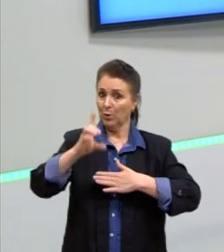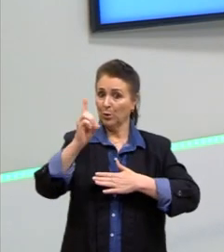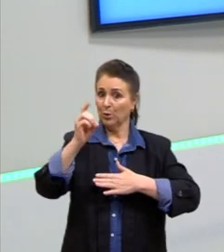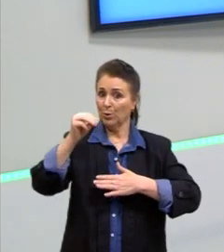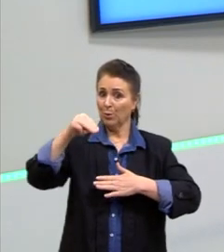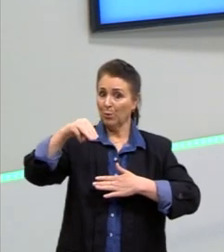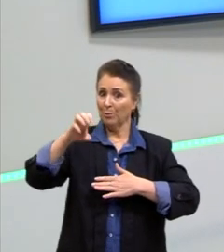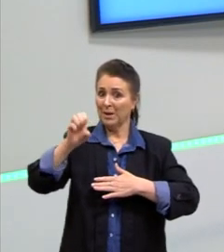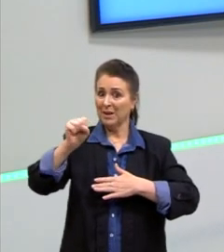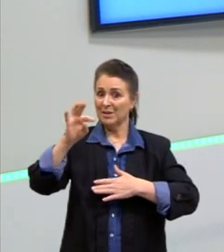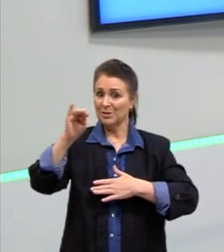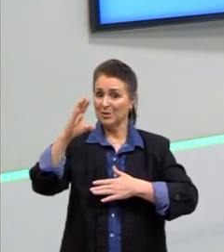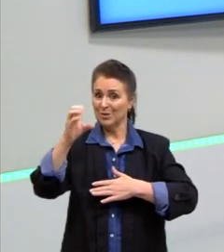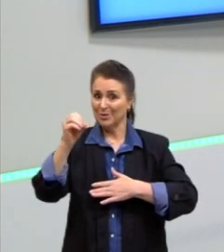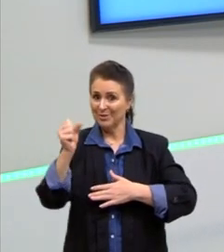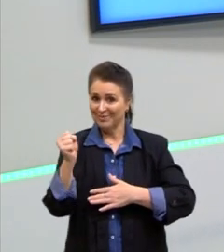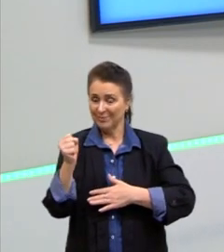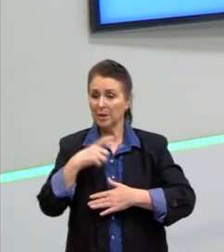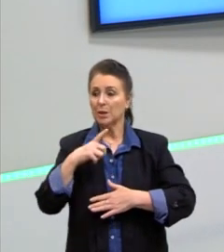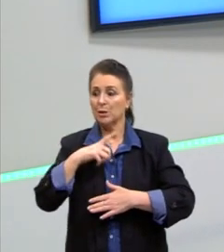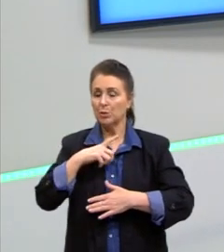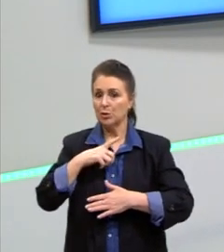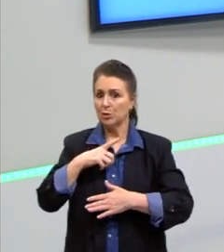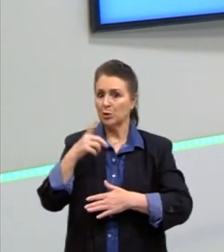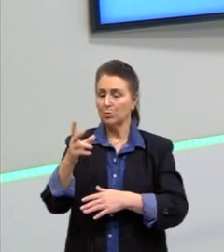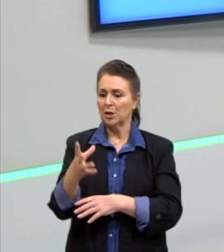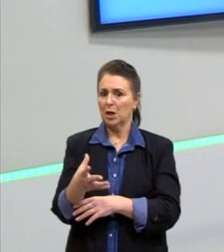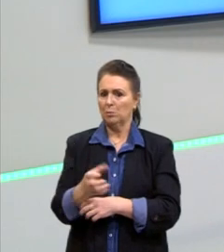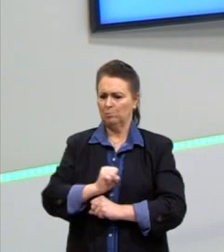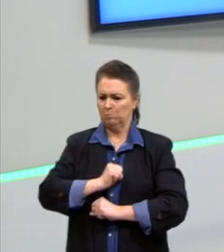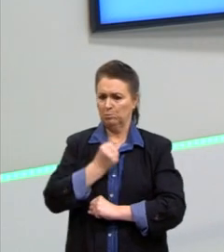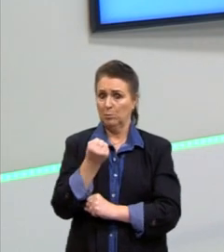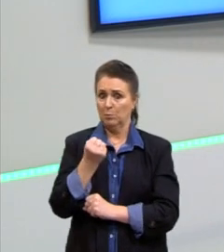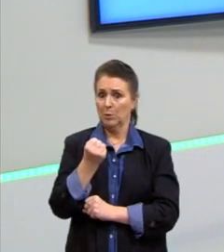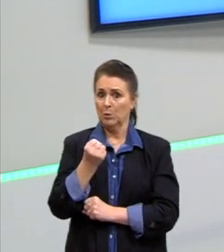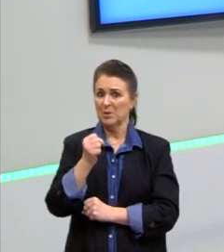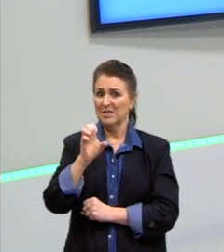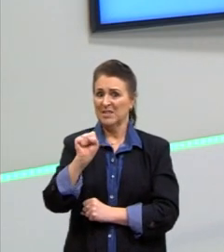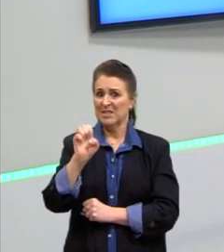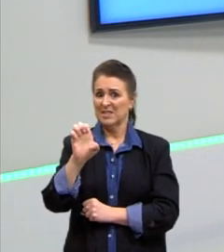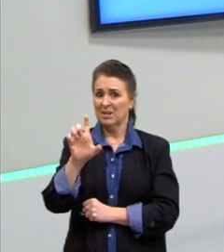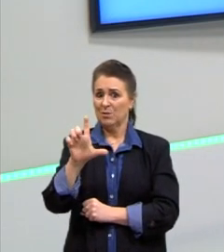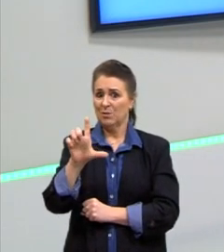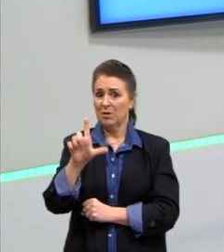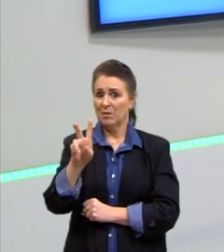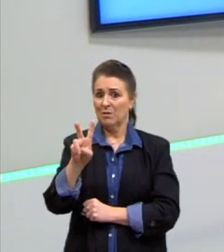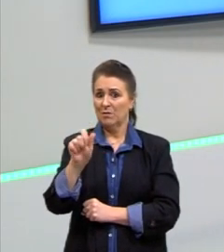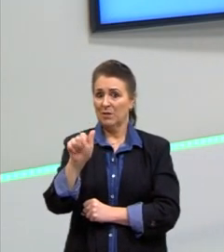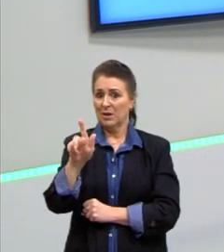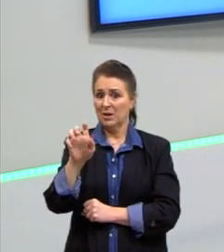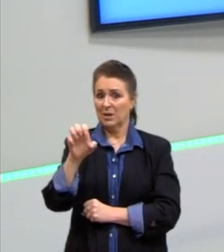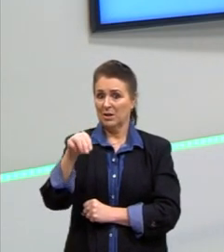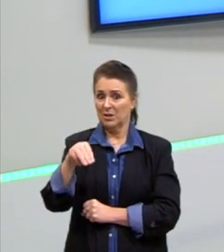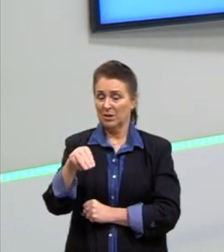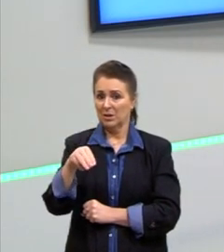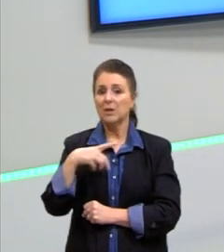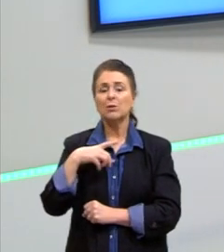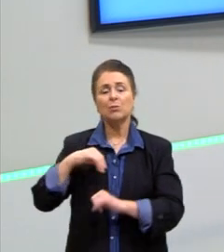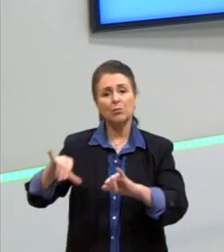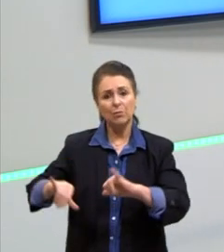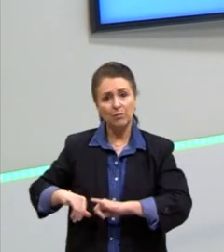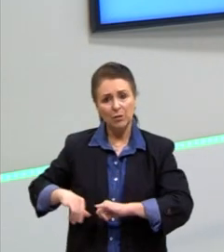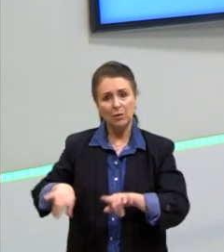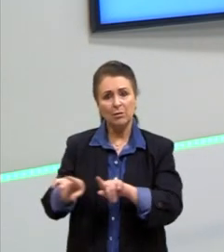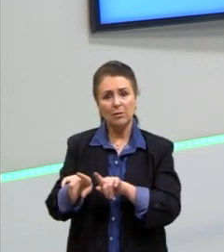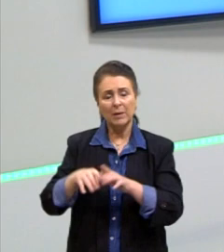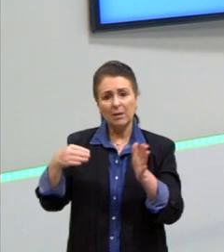selvagens, brutos. E esses indígenas também sofreram com a lei de terras de 1500, que permitiam que